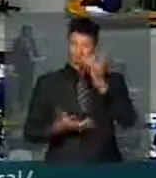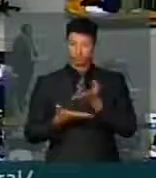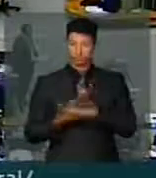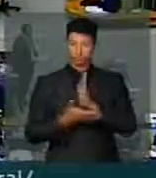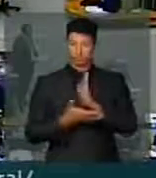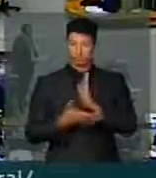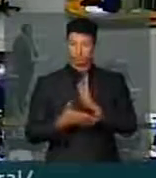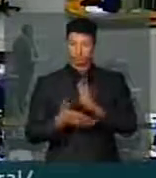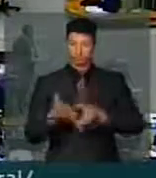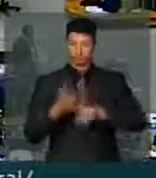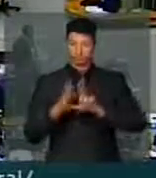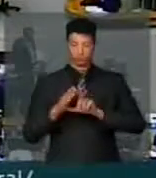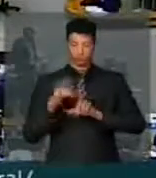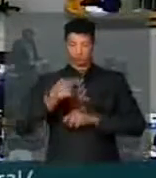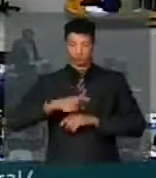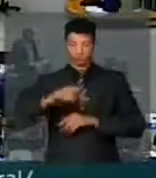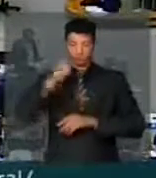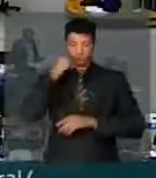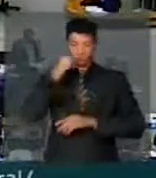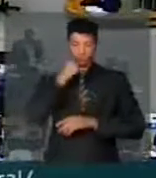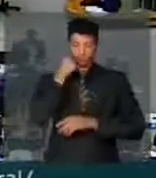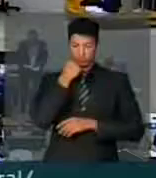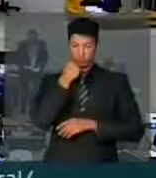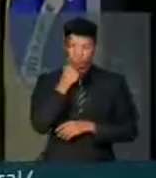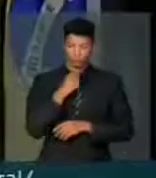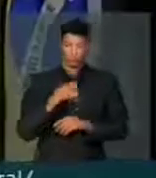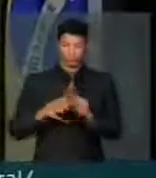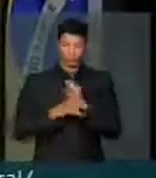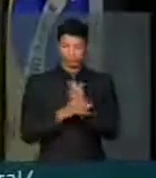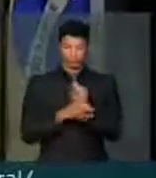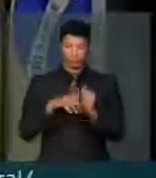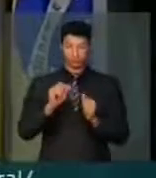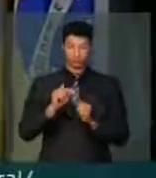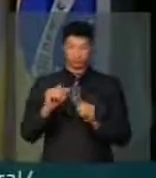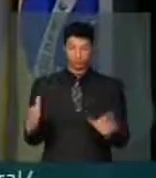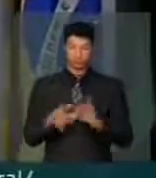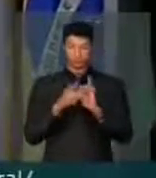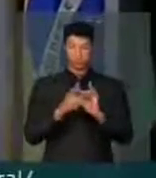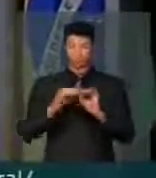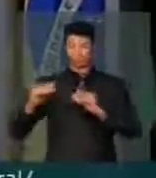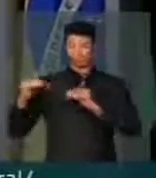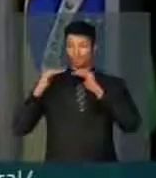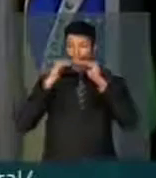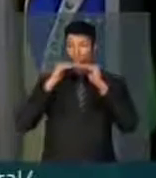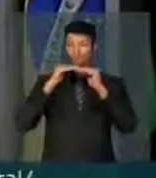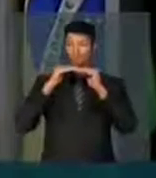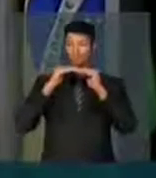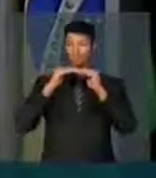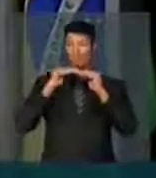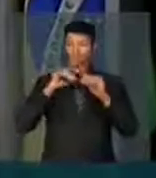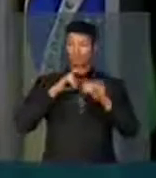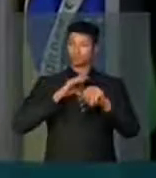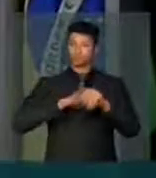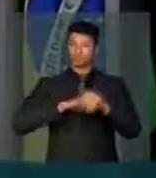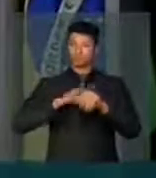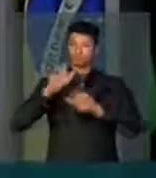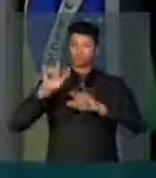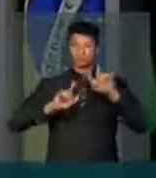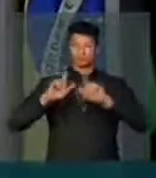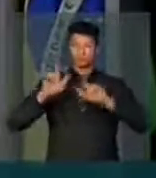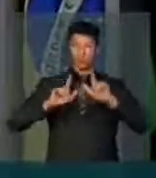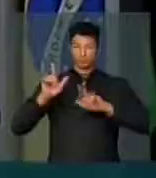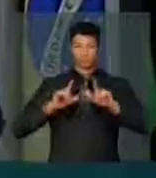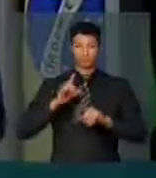aprovou antes de ir para Senado, garantindo que na coligação majoritária conte como tempo de televisão